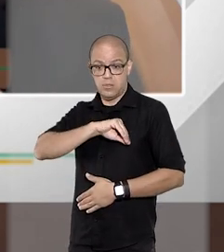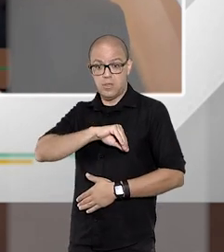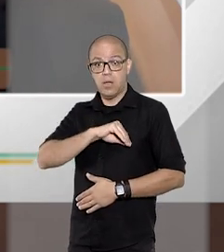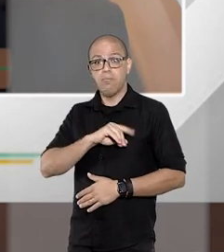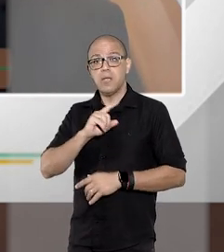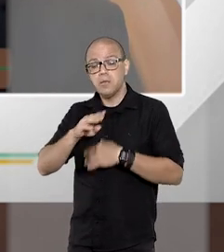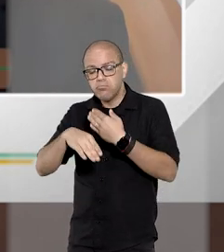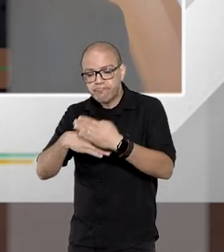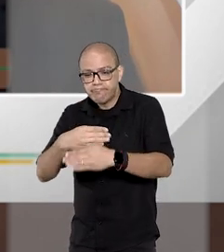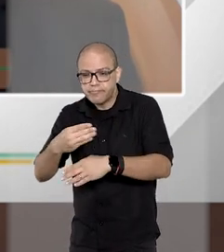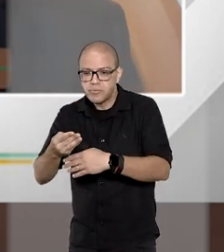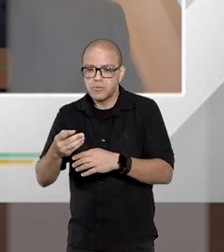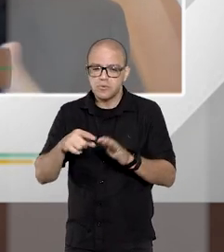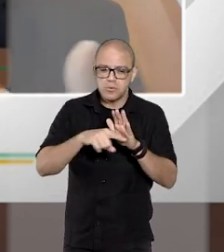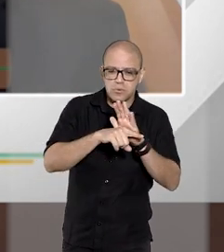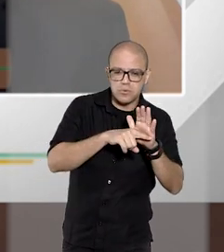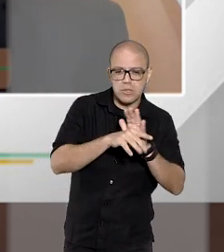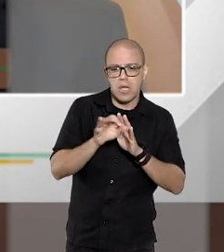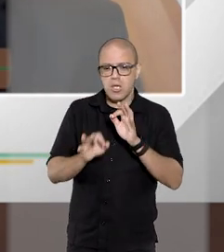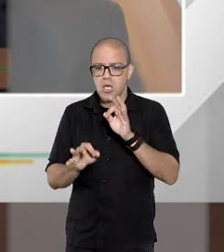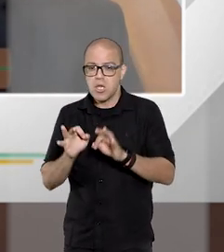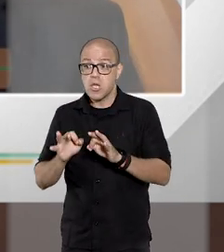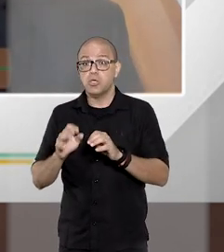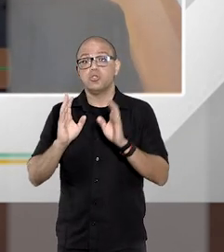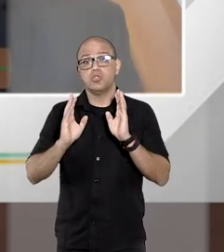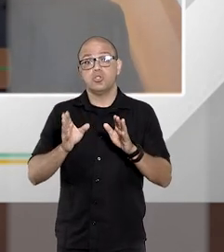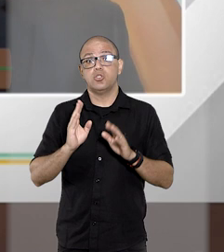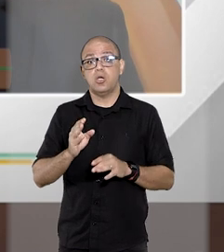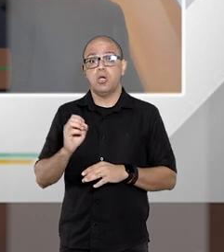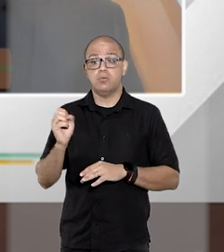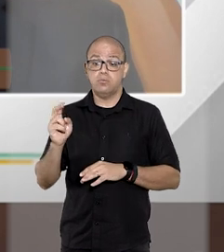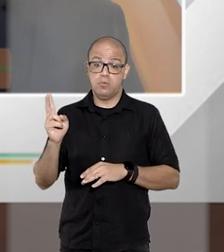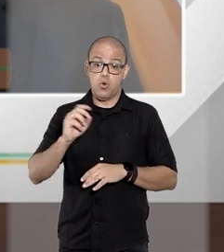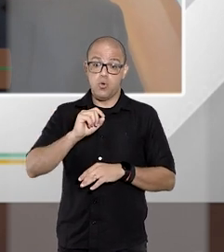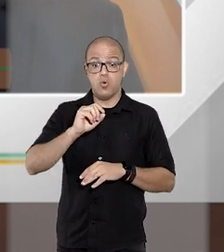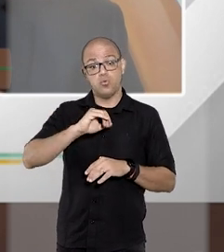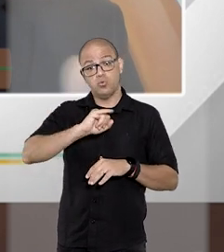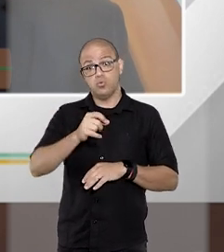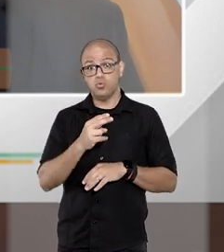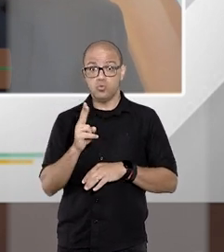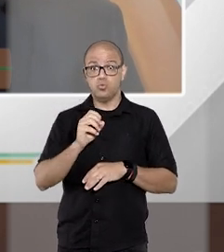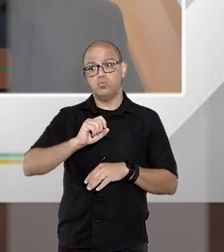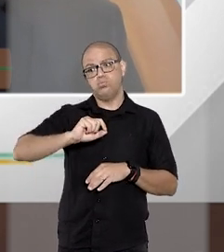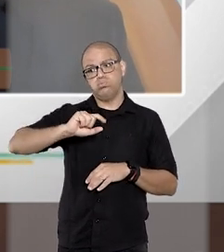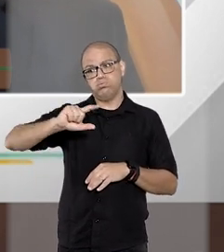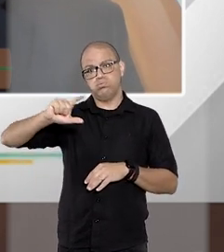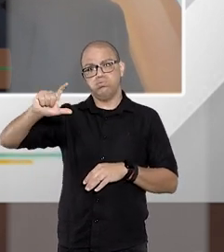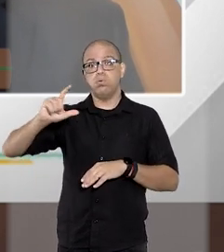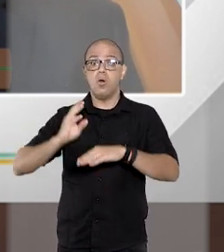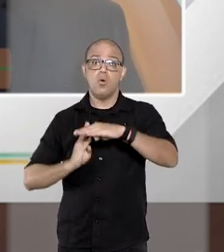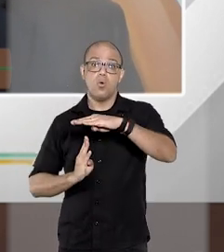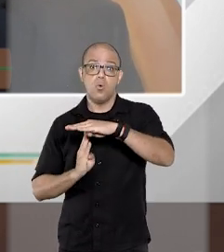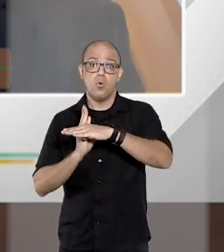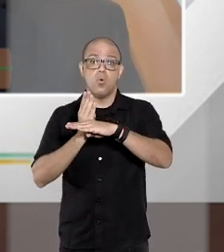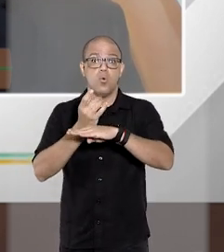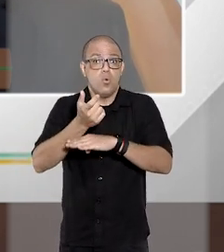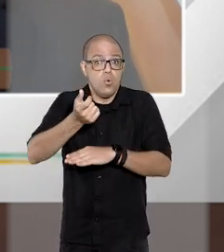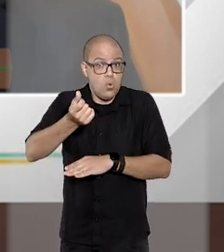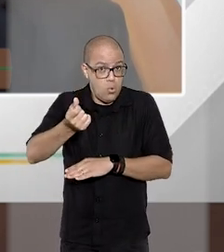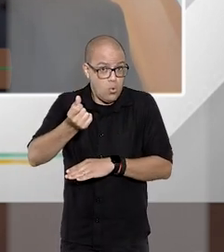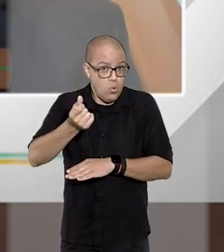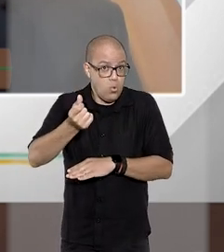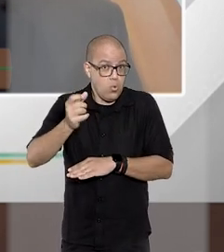transita em que se vai executar aquele valor da dívida já cresceu em função dos juros e já superou 60 isso não vai